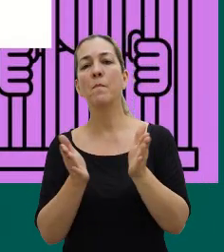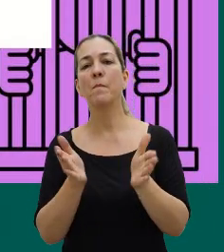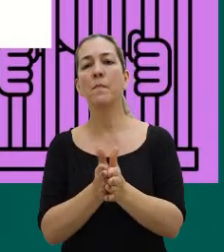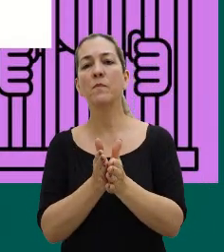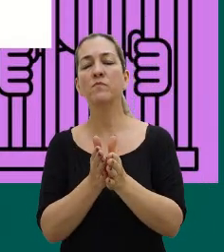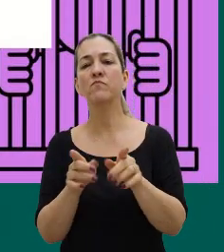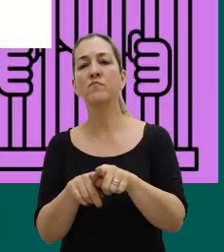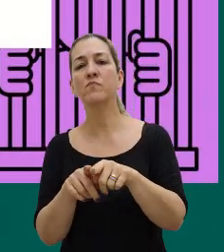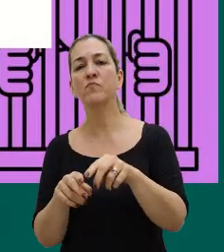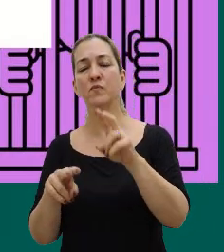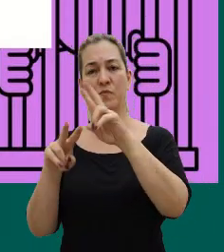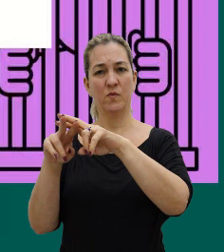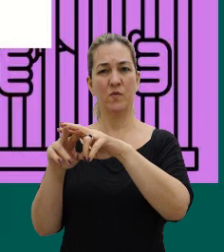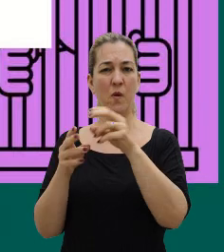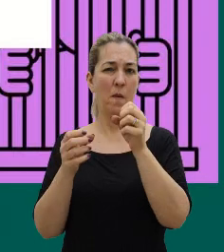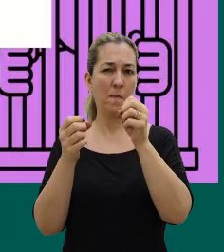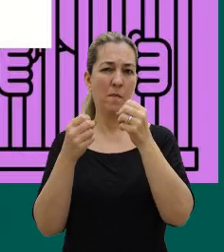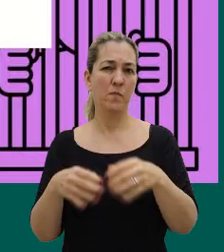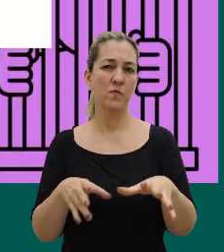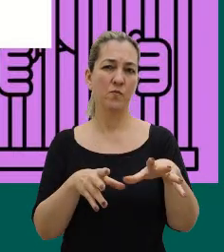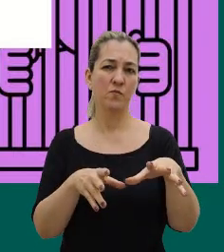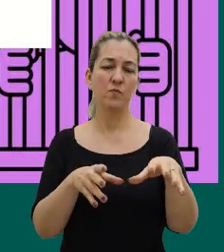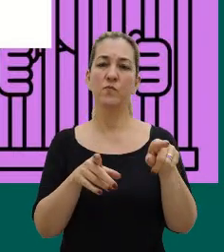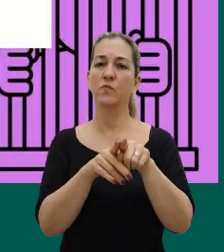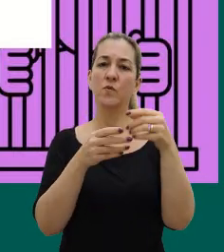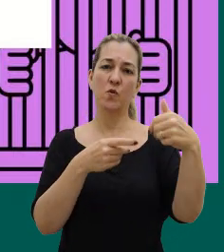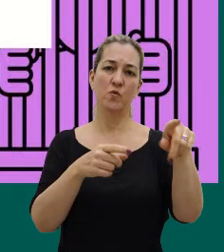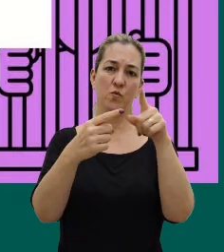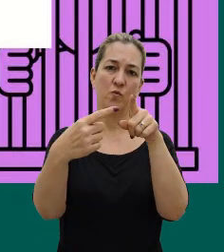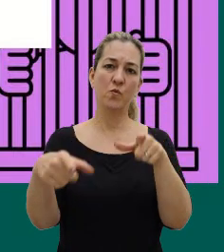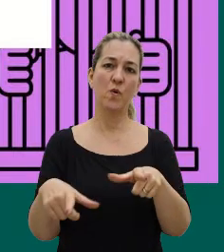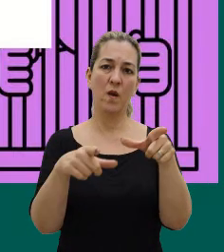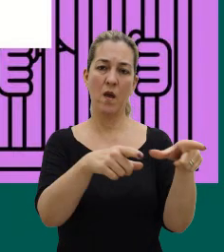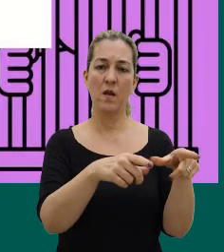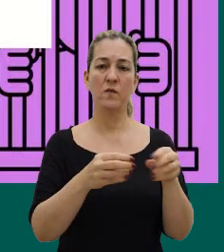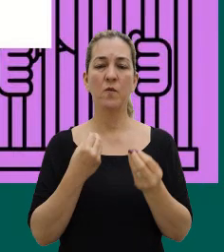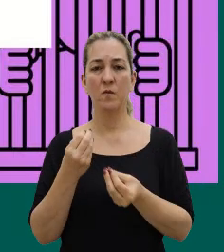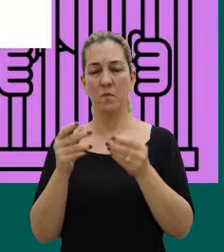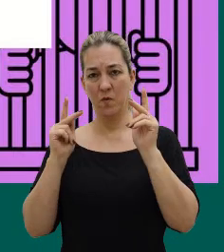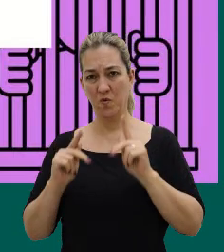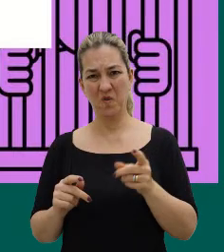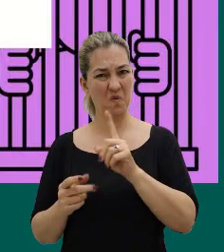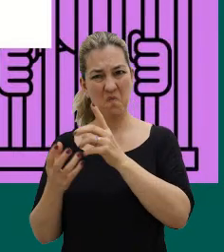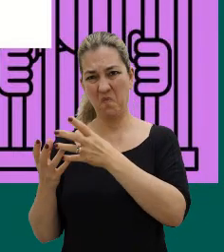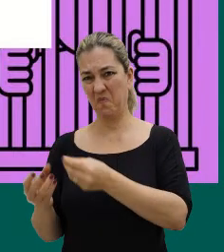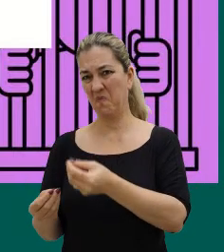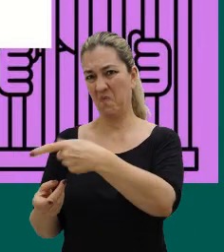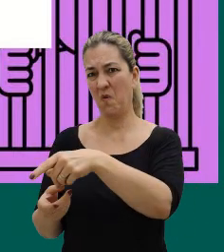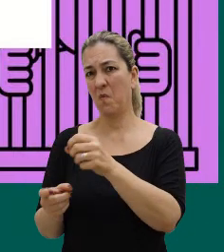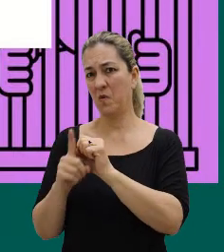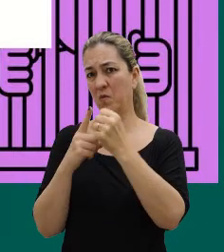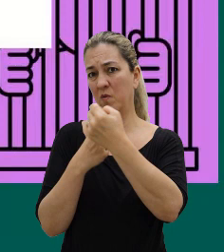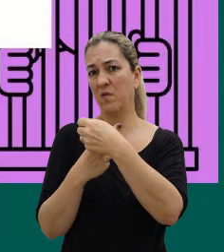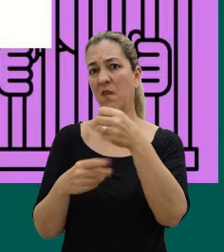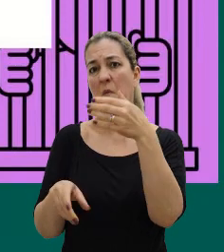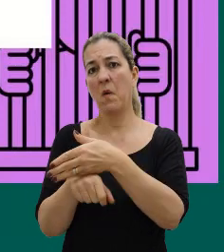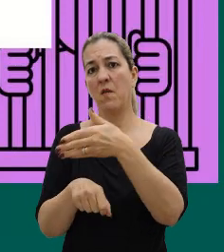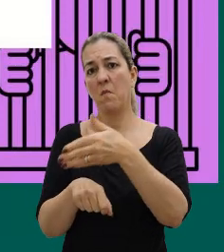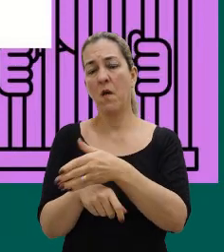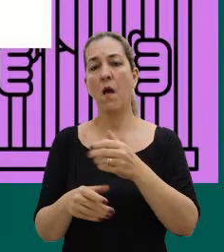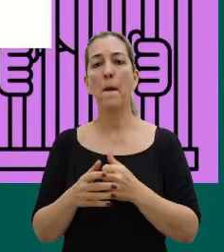pessoas que eram, né, despachadas para outros lugares, né, como pessoas que não serviam mais para aquela sociedade, né,